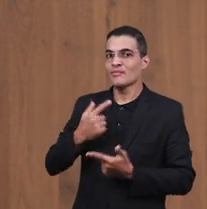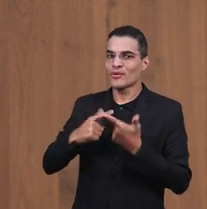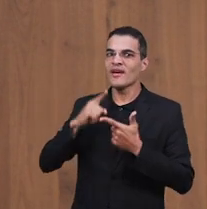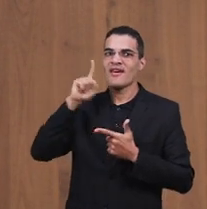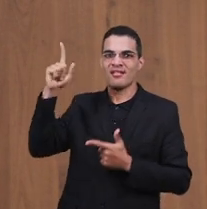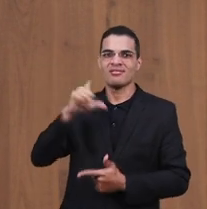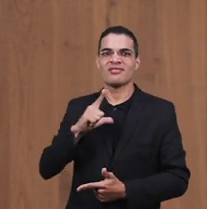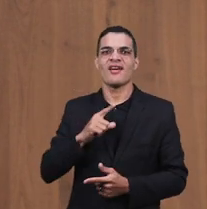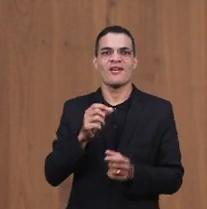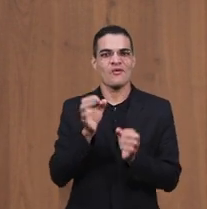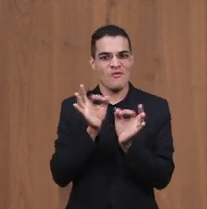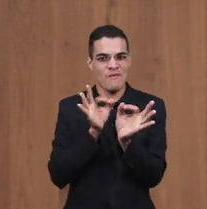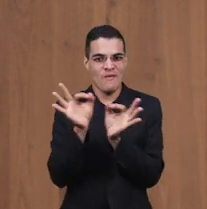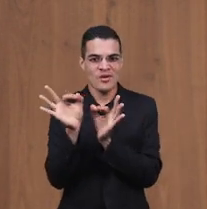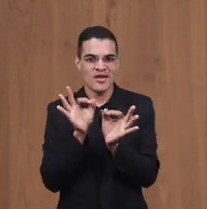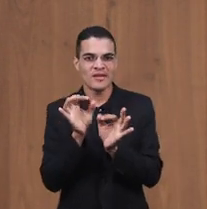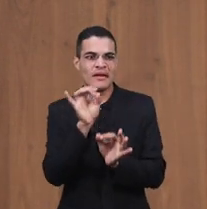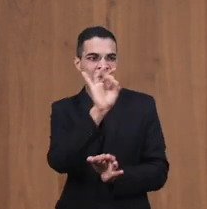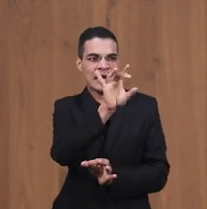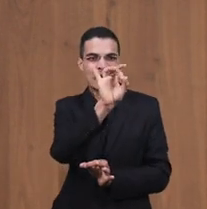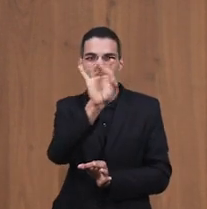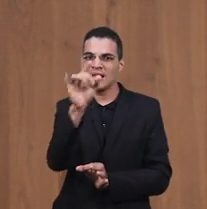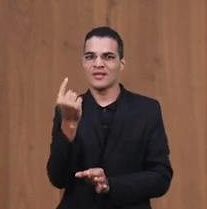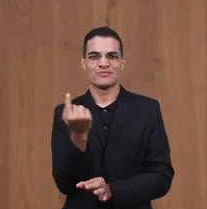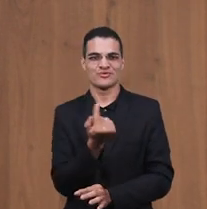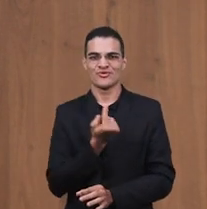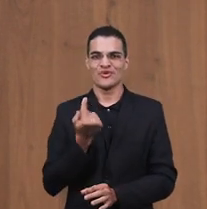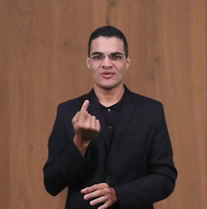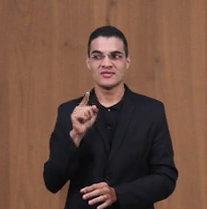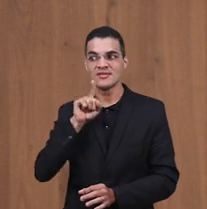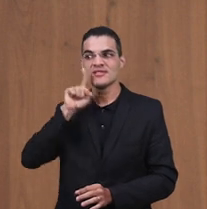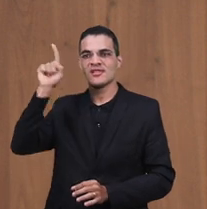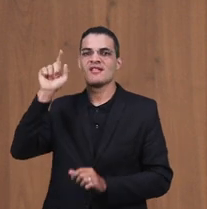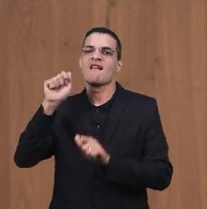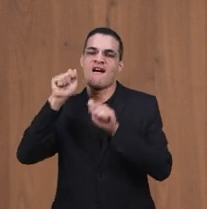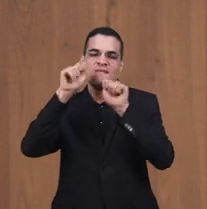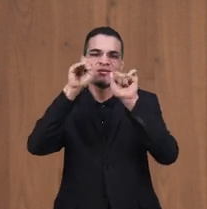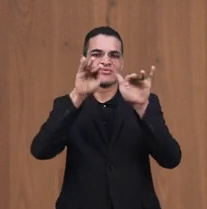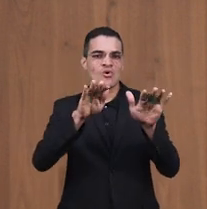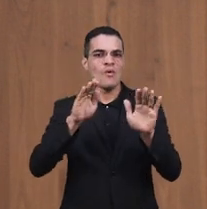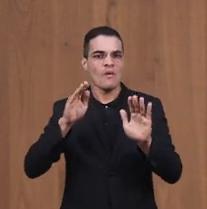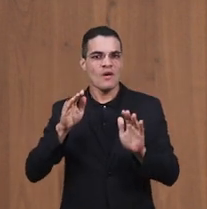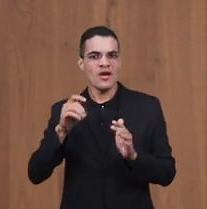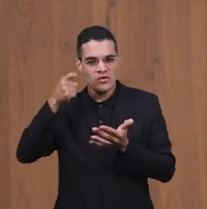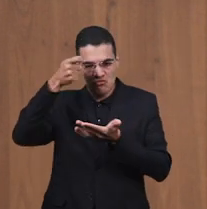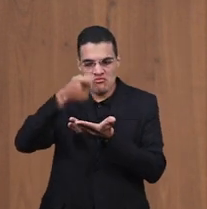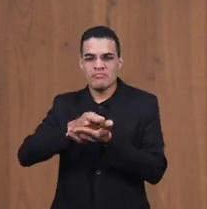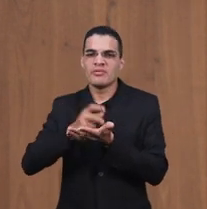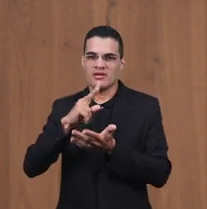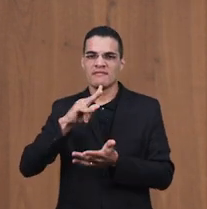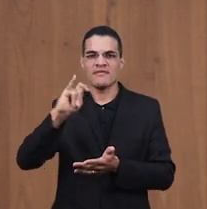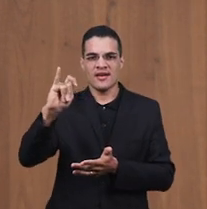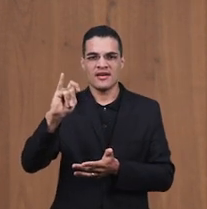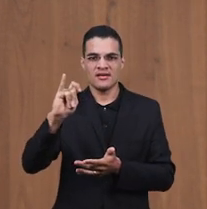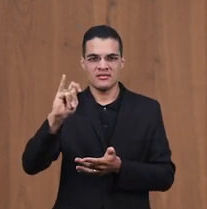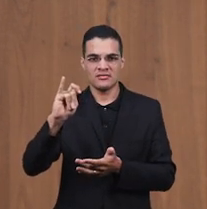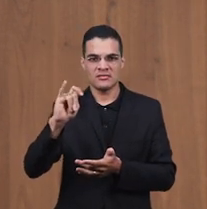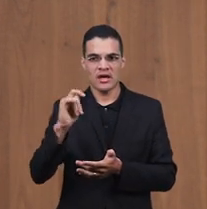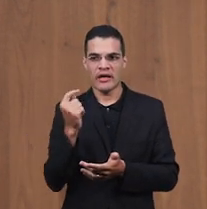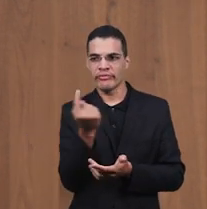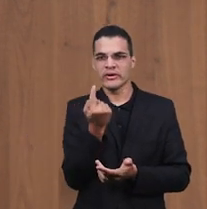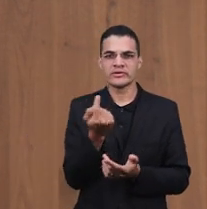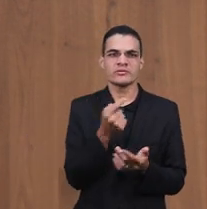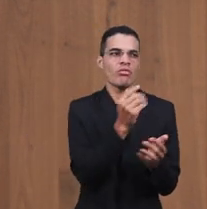projeto Para cada um de nós Deus move Todas as coisas E Deus vai cumprir Nada acontece Conosco por